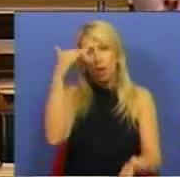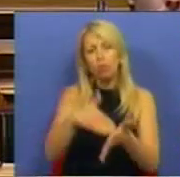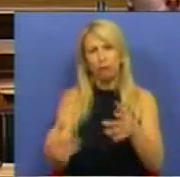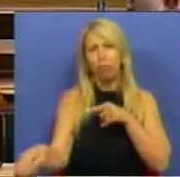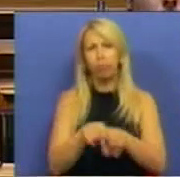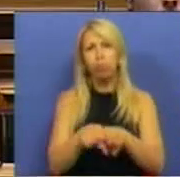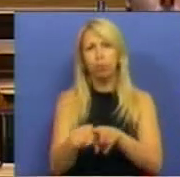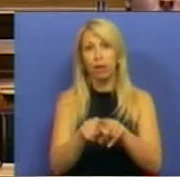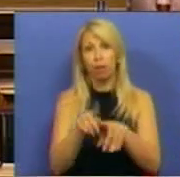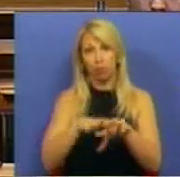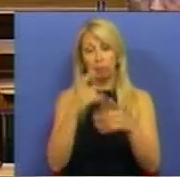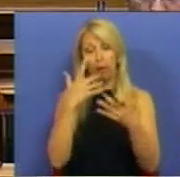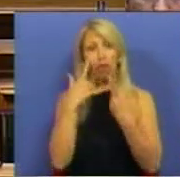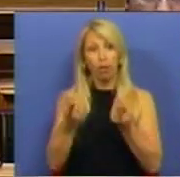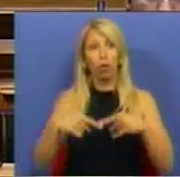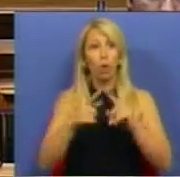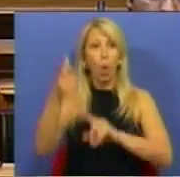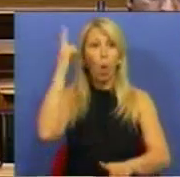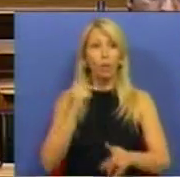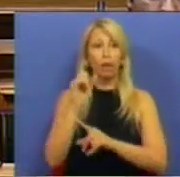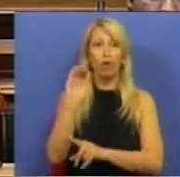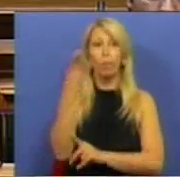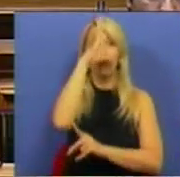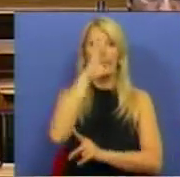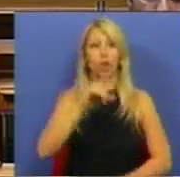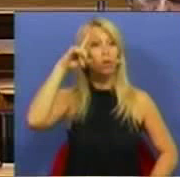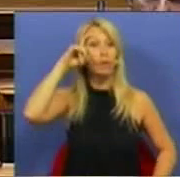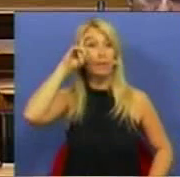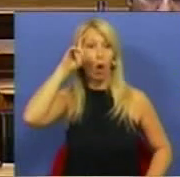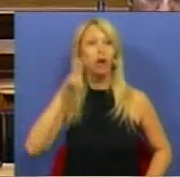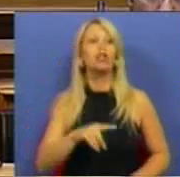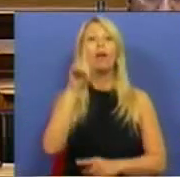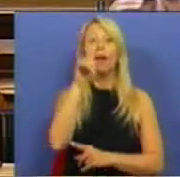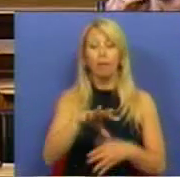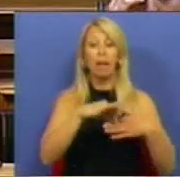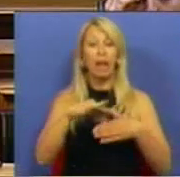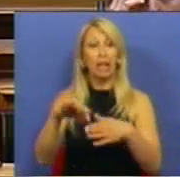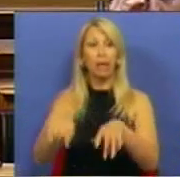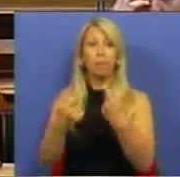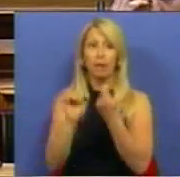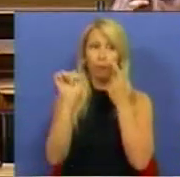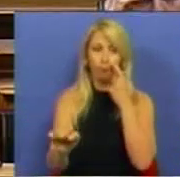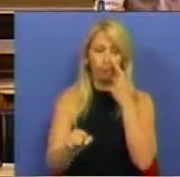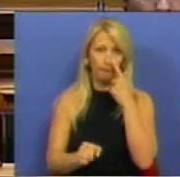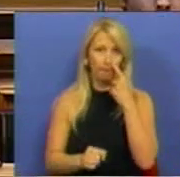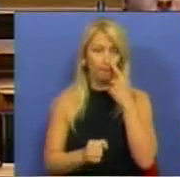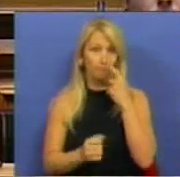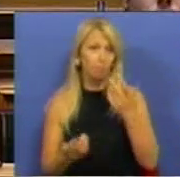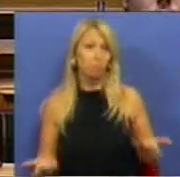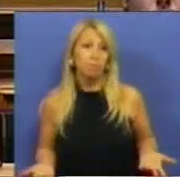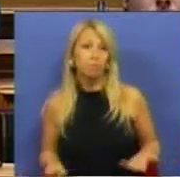reunião que decorreu ontem entre o Primeiro-Ministro José Sócrates e o líder do seu partido. E, portanto,